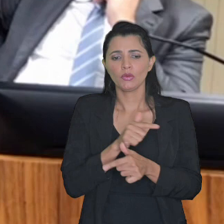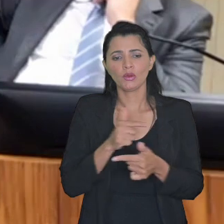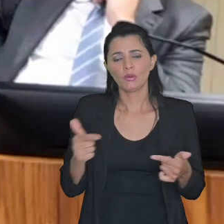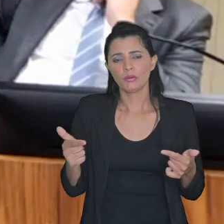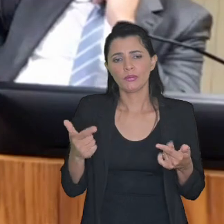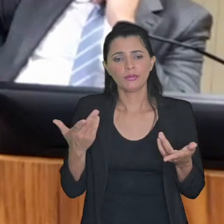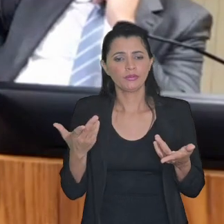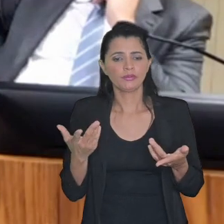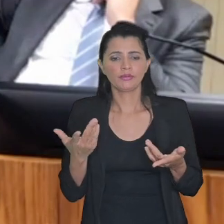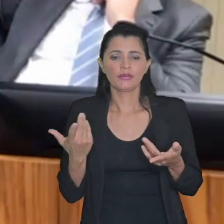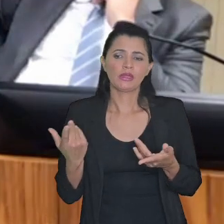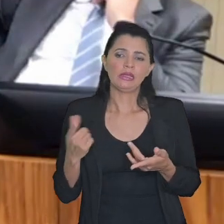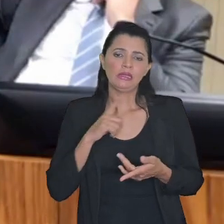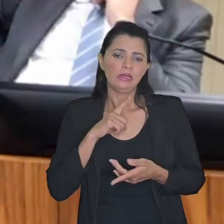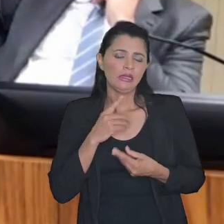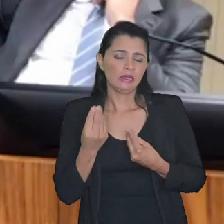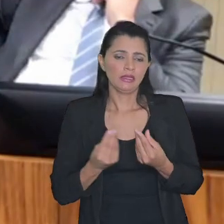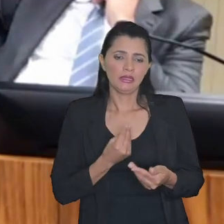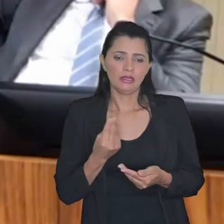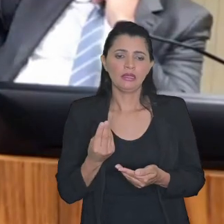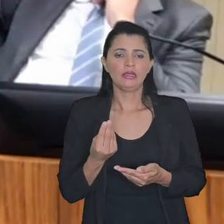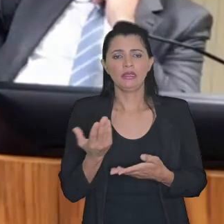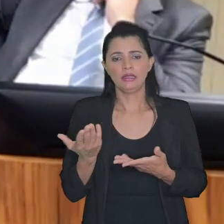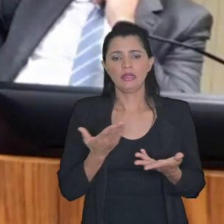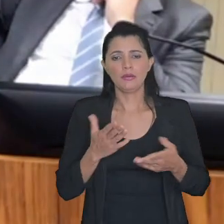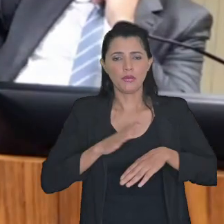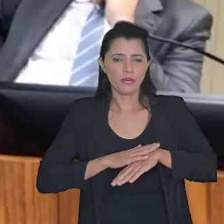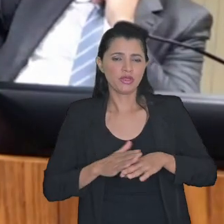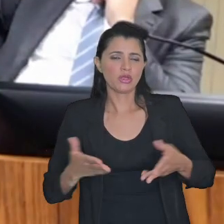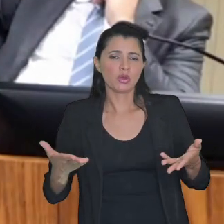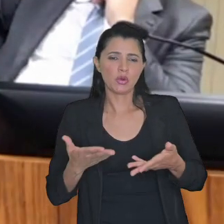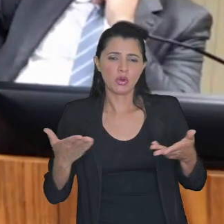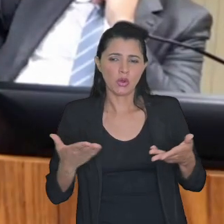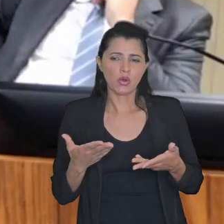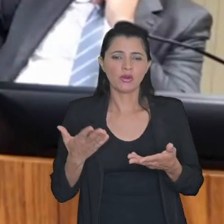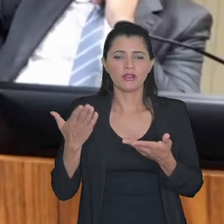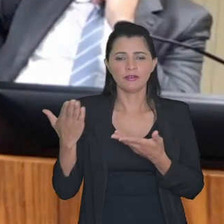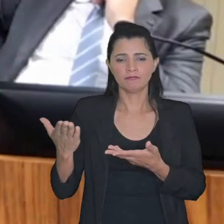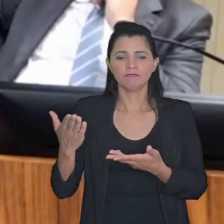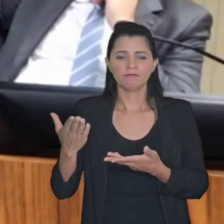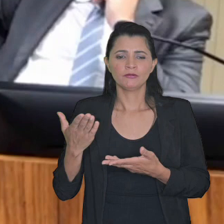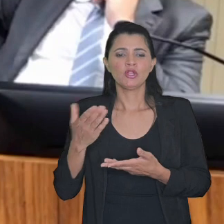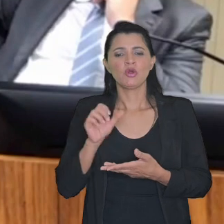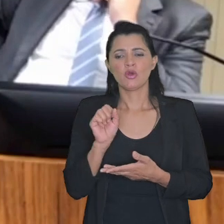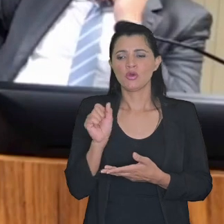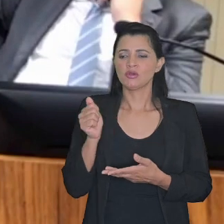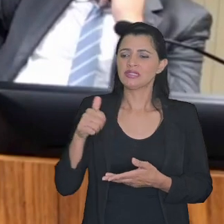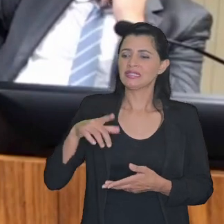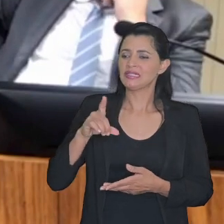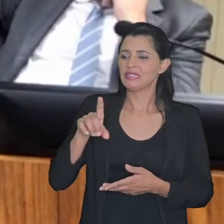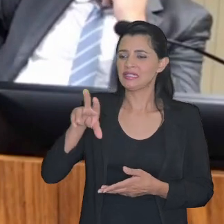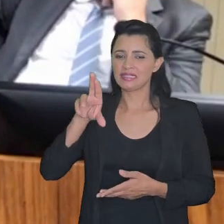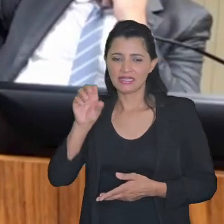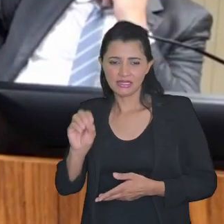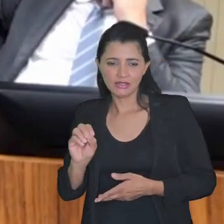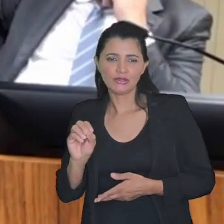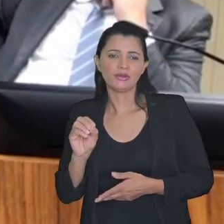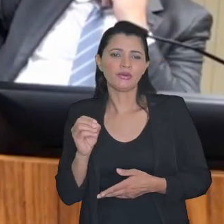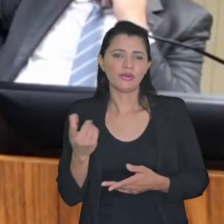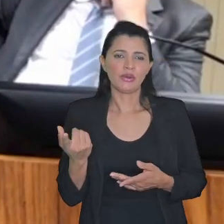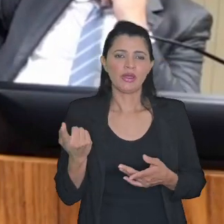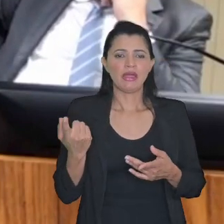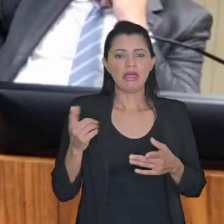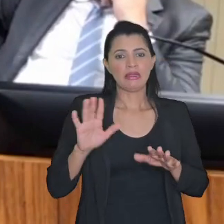poder contar com a interlocução nesse momento do doutor Sandro da Receita talvez